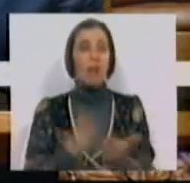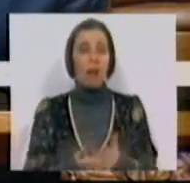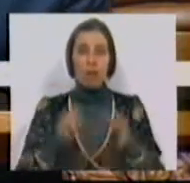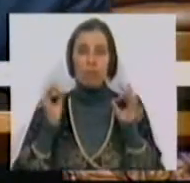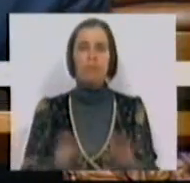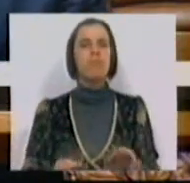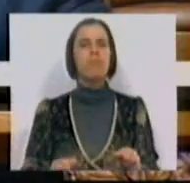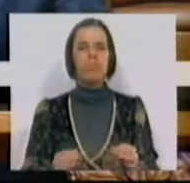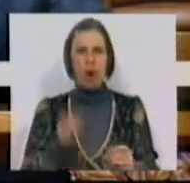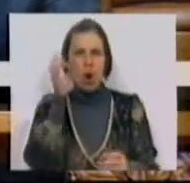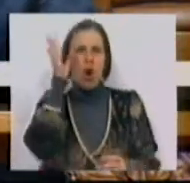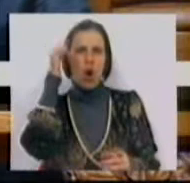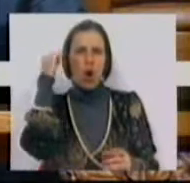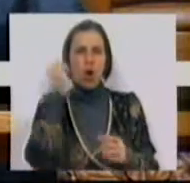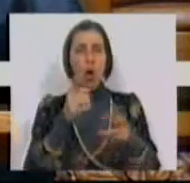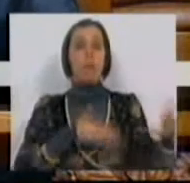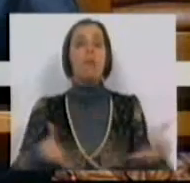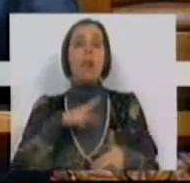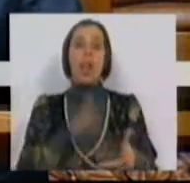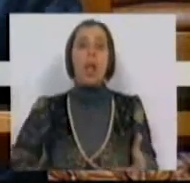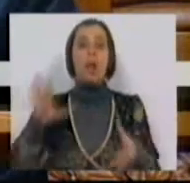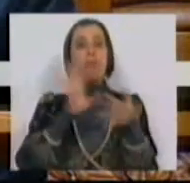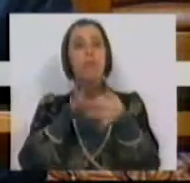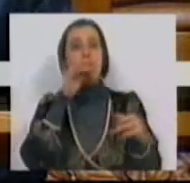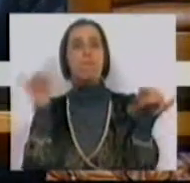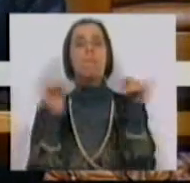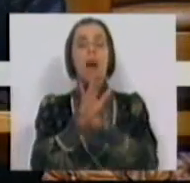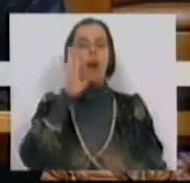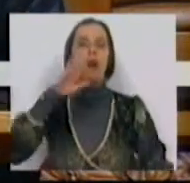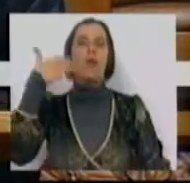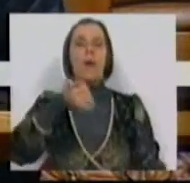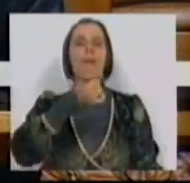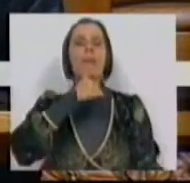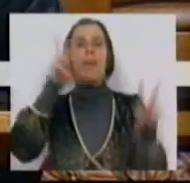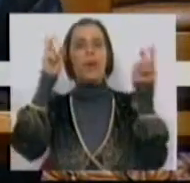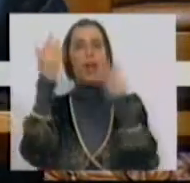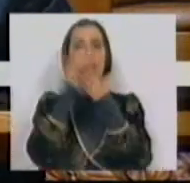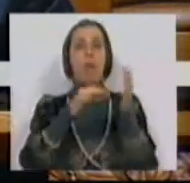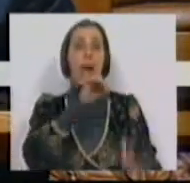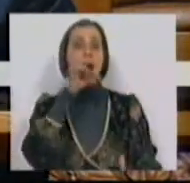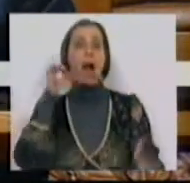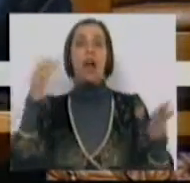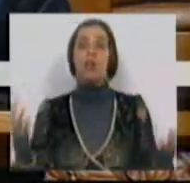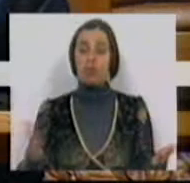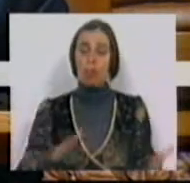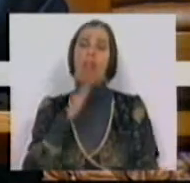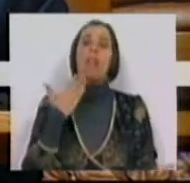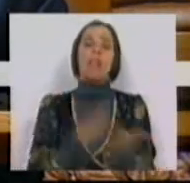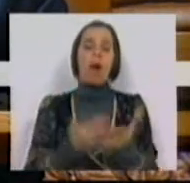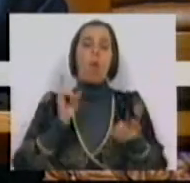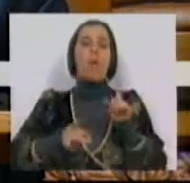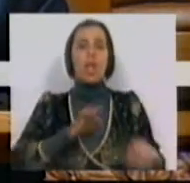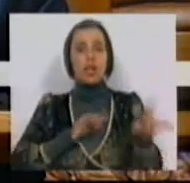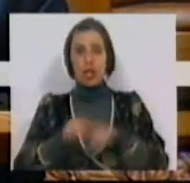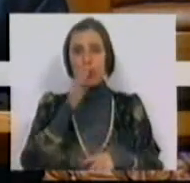um rude golpe na estratégia nacional para o mar e no futuro da denominada economia azul. Constitui, Sras.